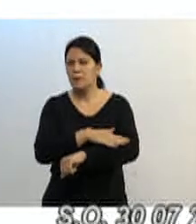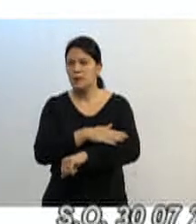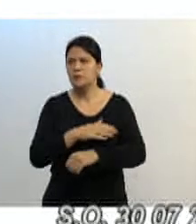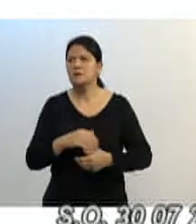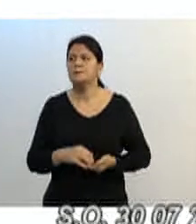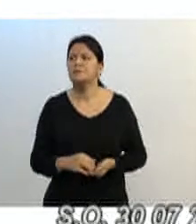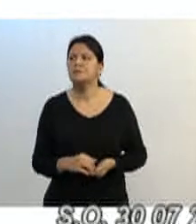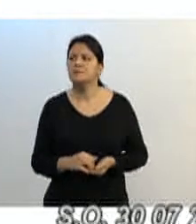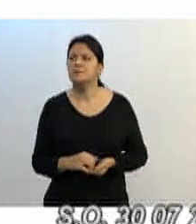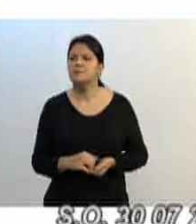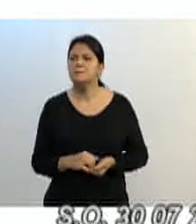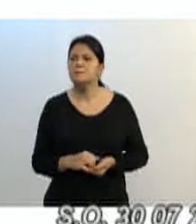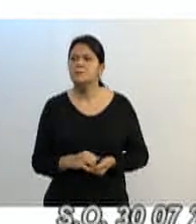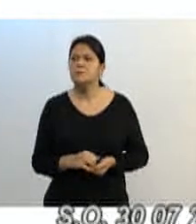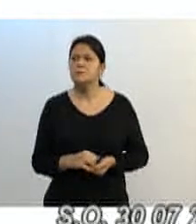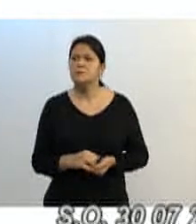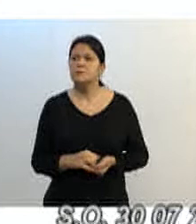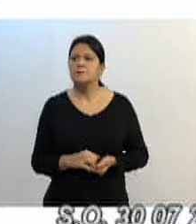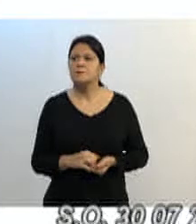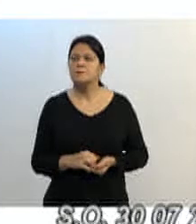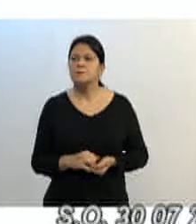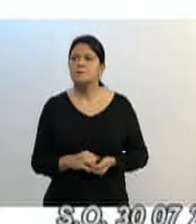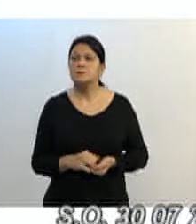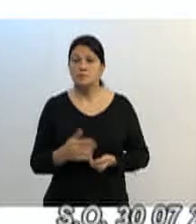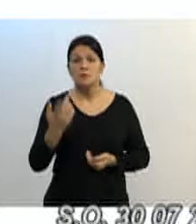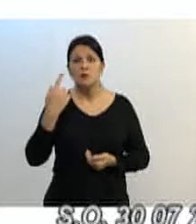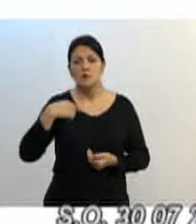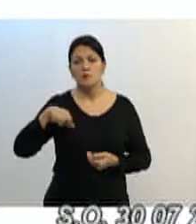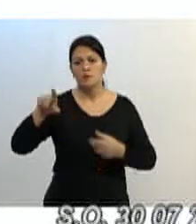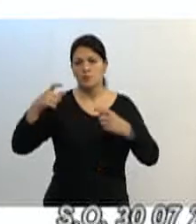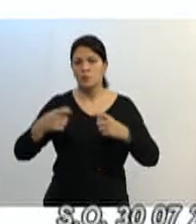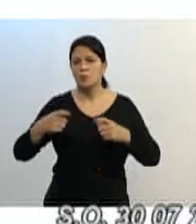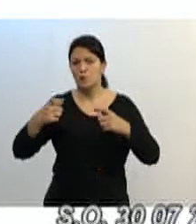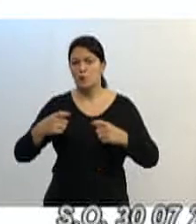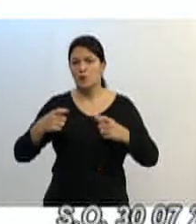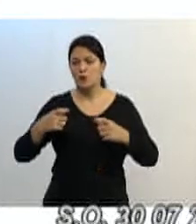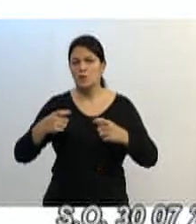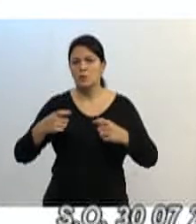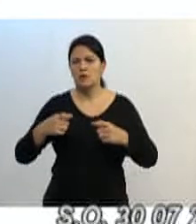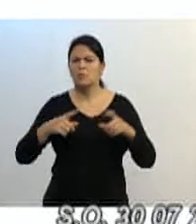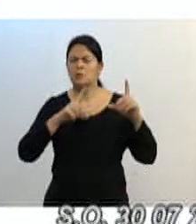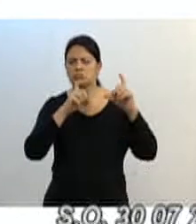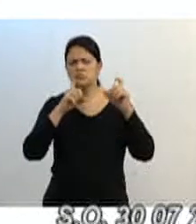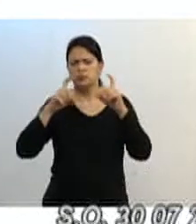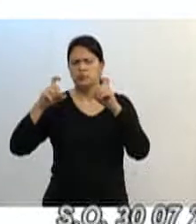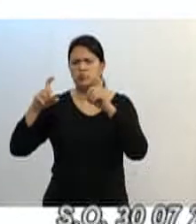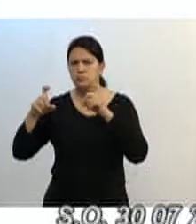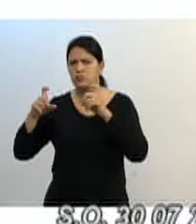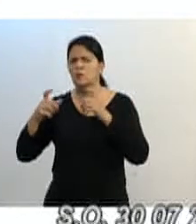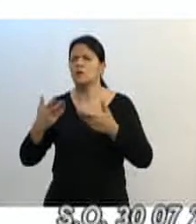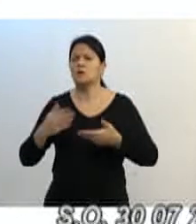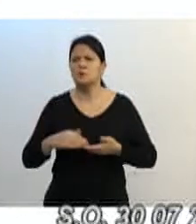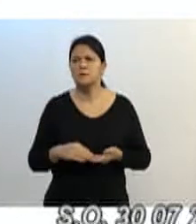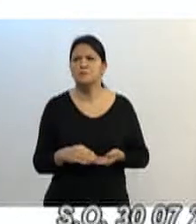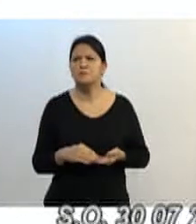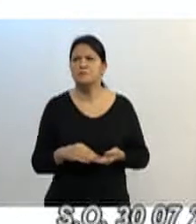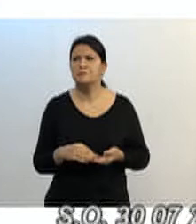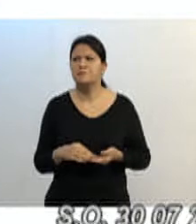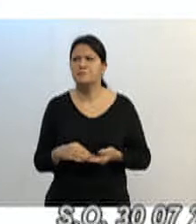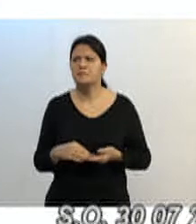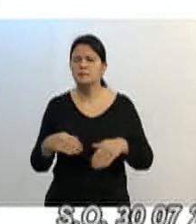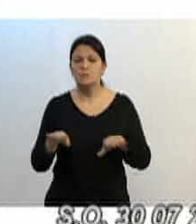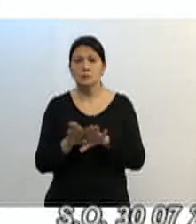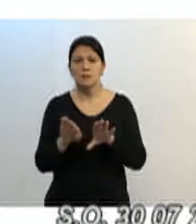parada, meu amigo Fritz, eu estive no local, fiz umas fotos ali, uns encaminhamentos, já fiz uma